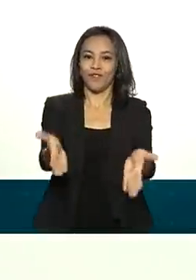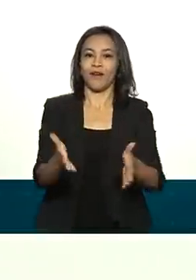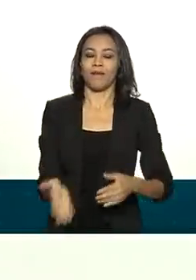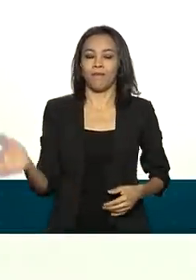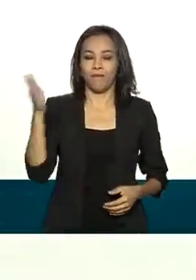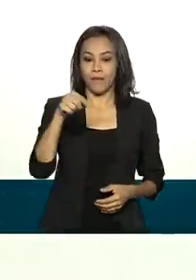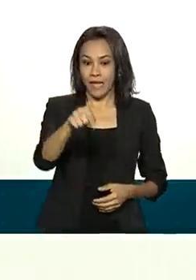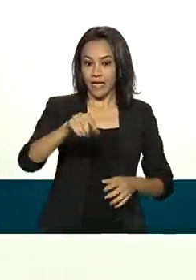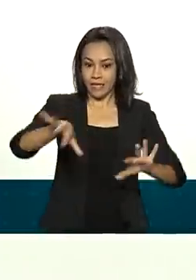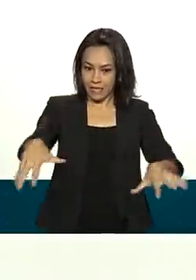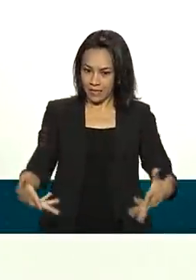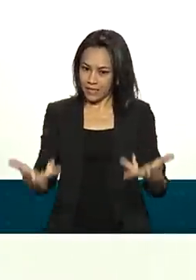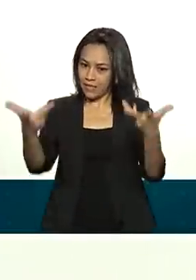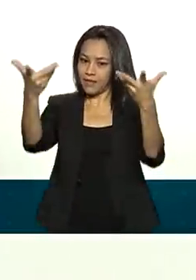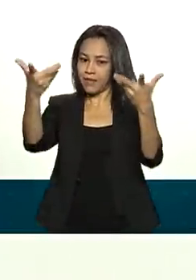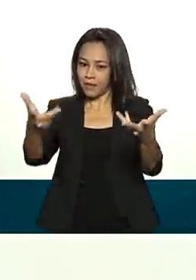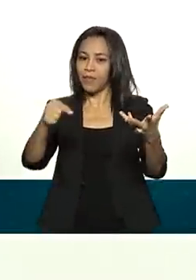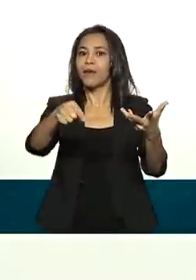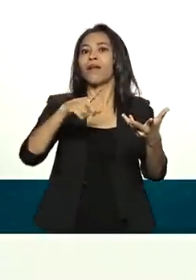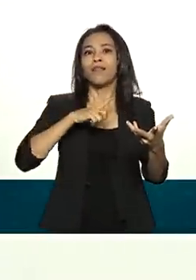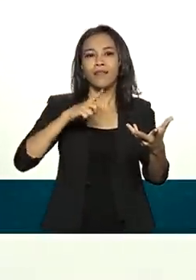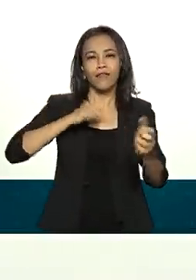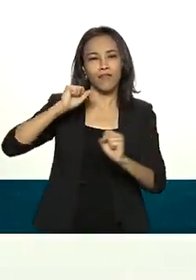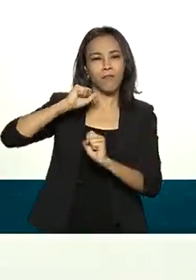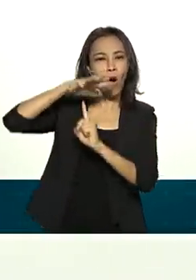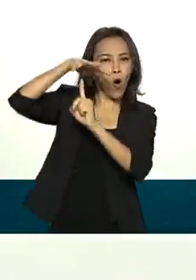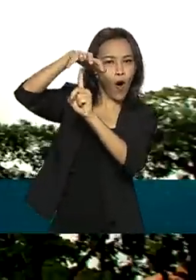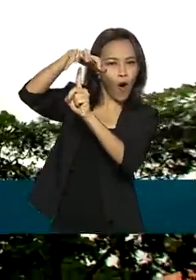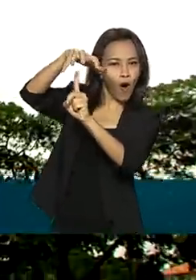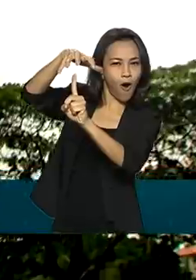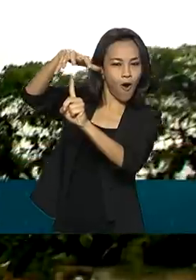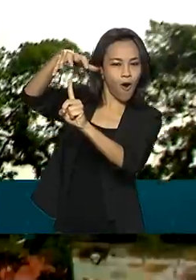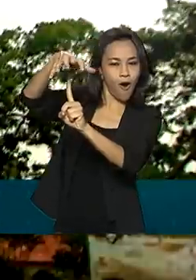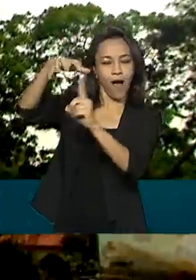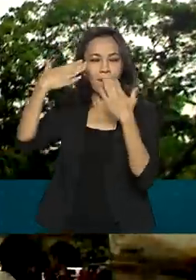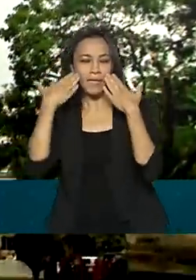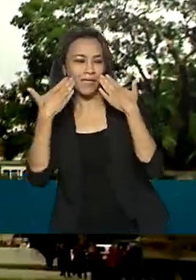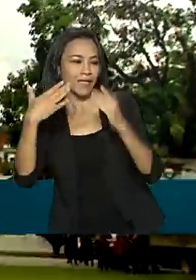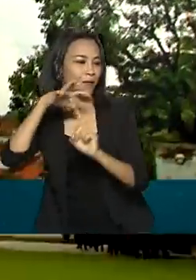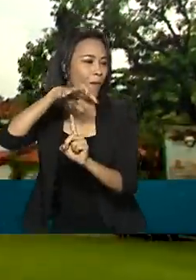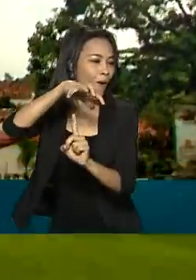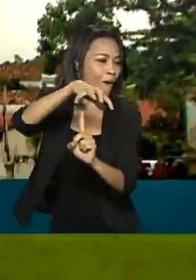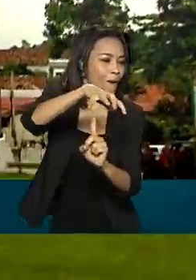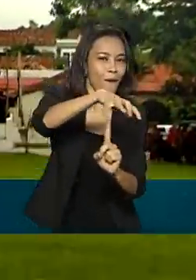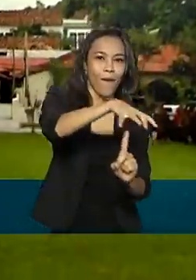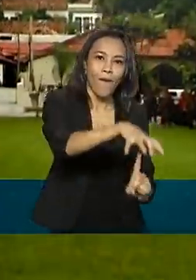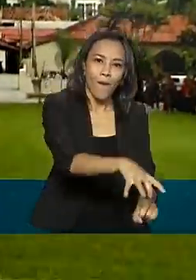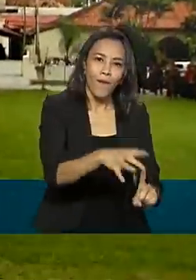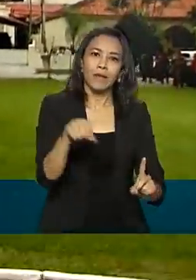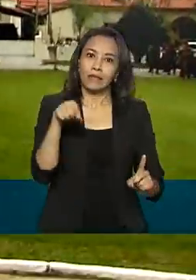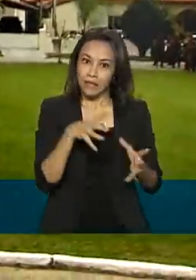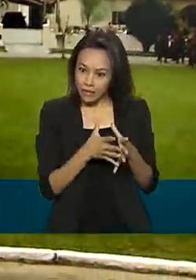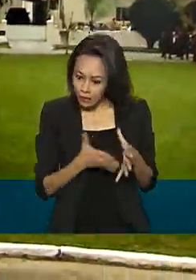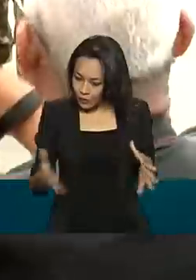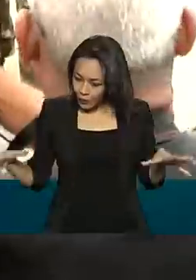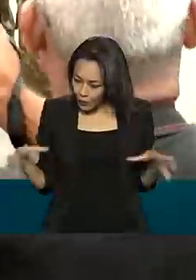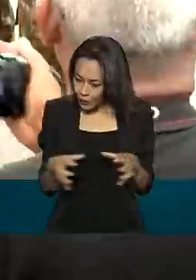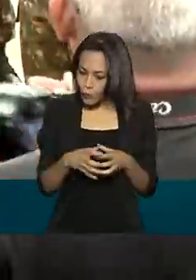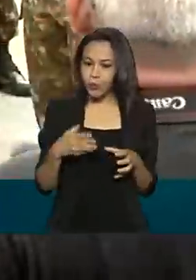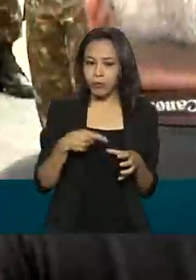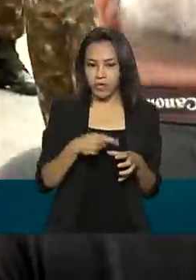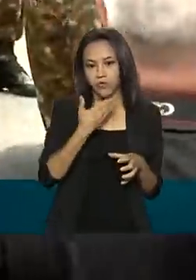cerimônia, houve uma demonstração de salto livre. Os paraquedistas da ativa, que se destacaram na unidade,